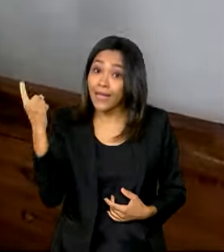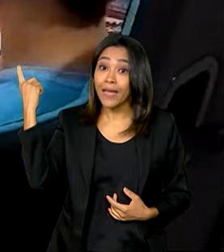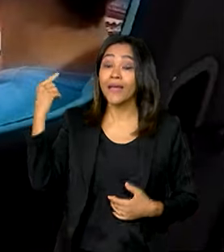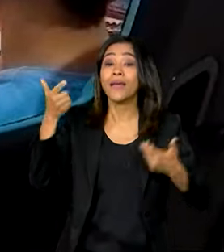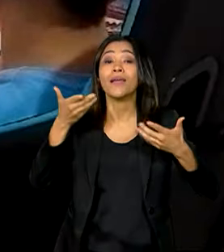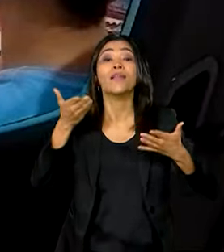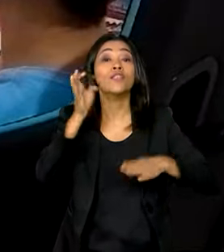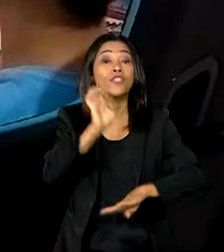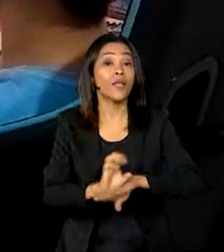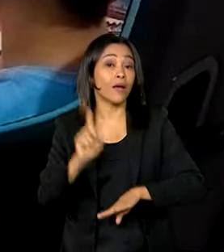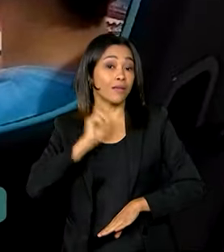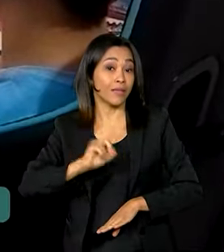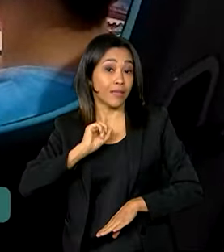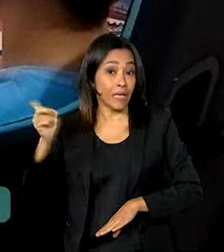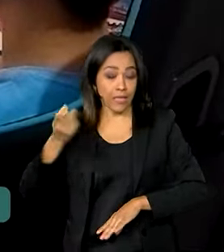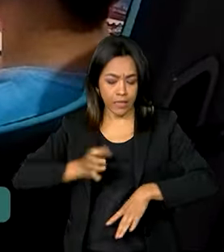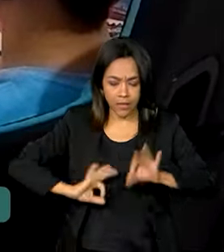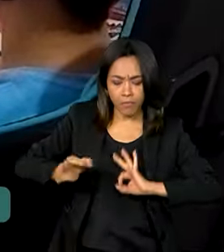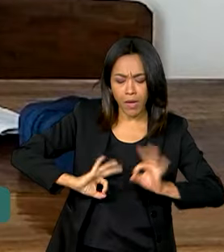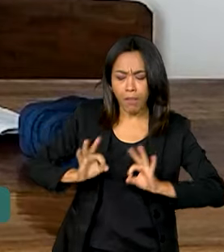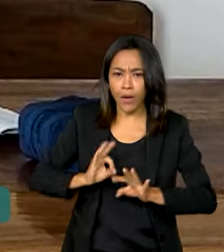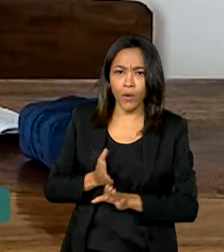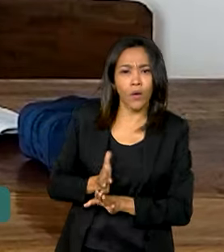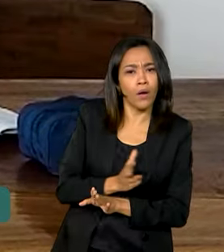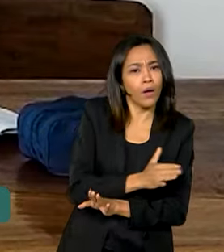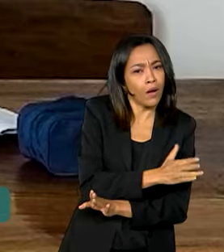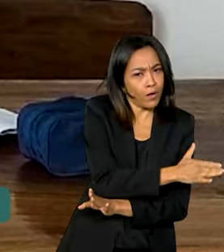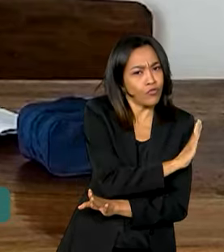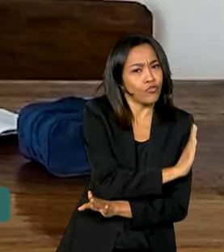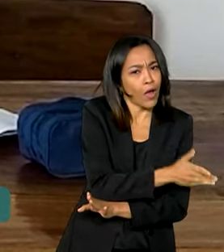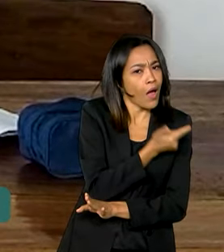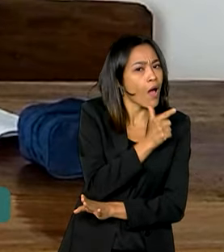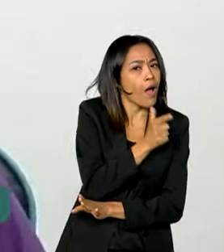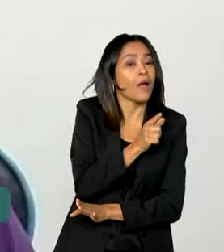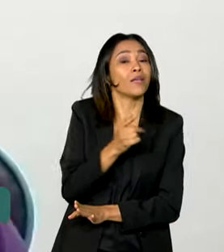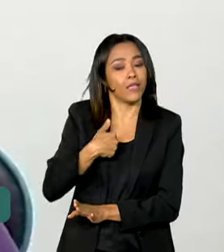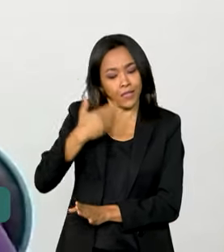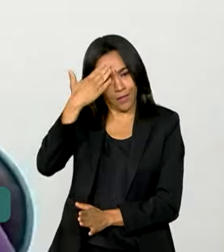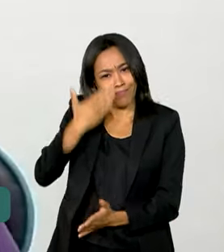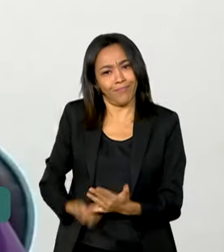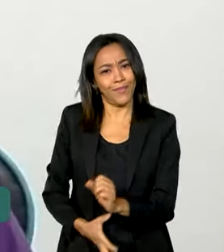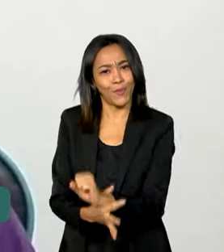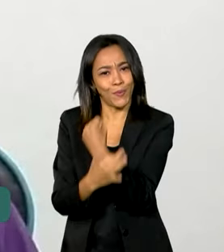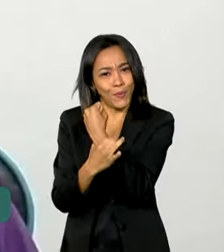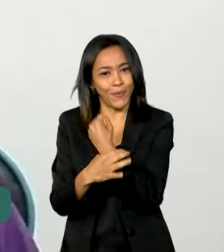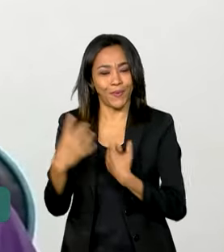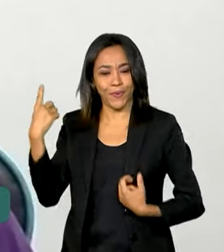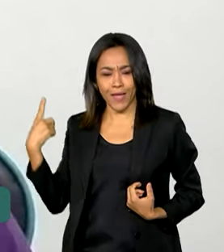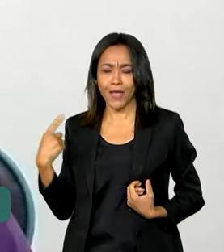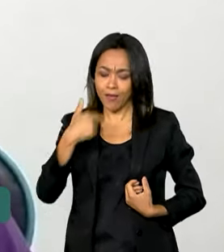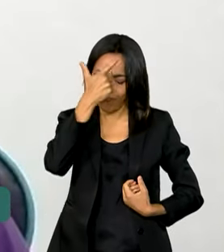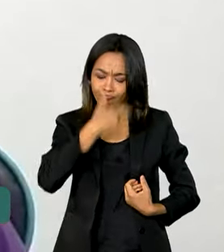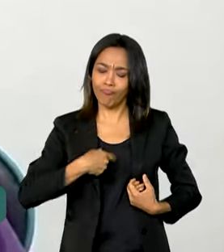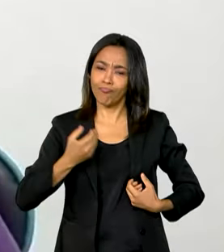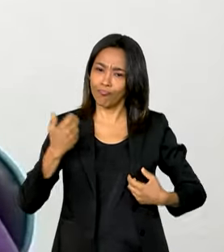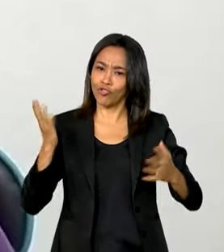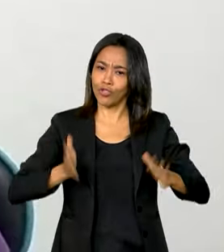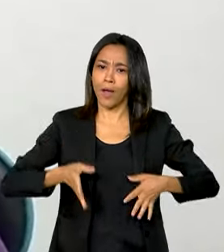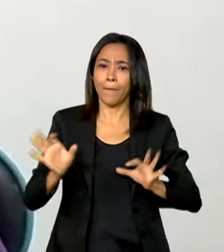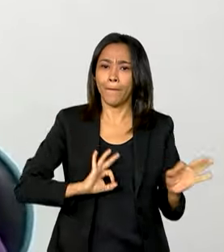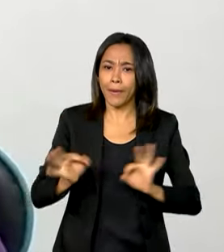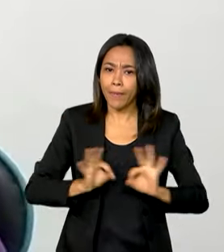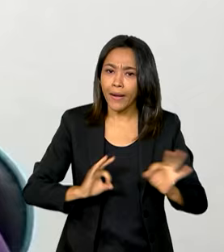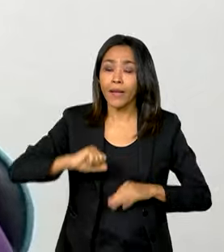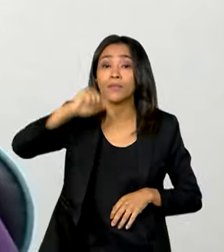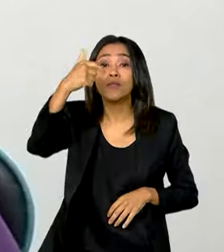de 14 anos se preparou em outras competições e está confiante. Eu sinto que eu estou bem preparado para a segunda fase da